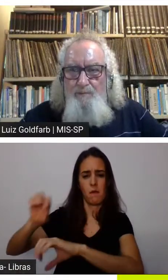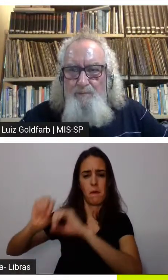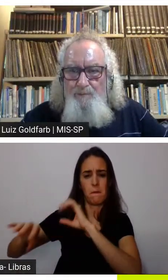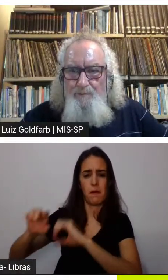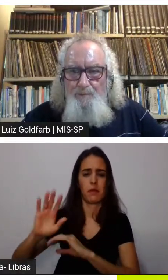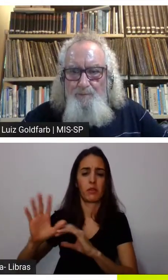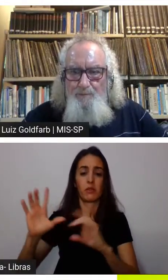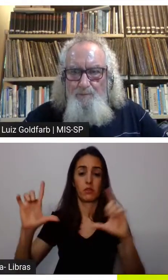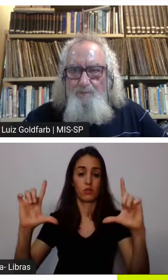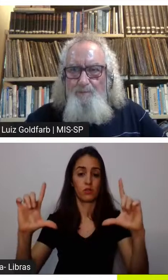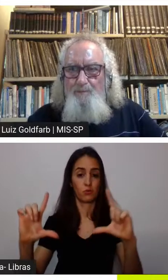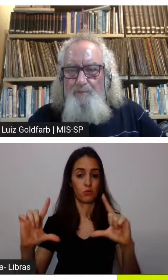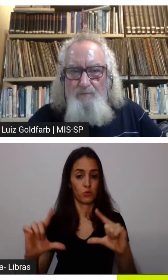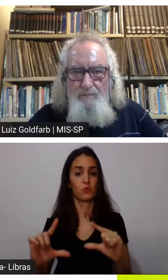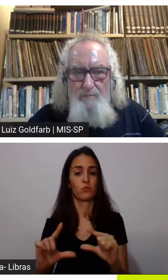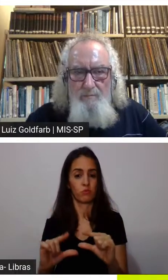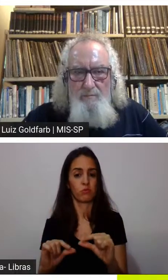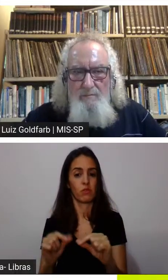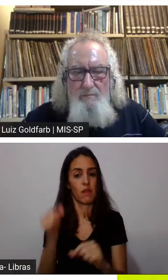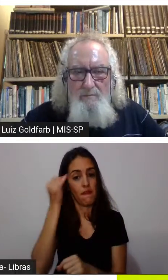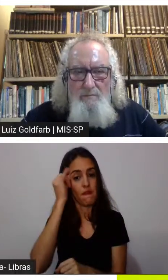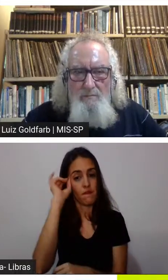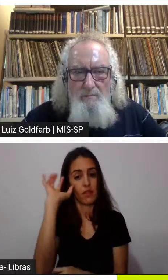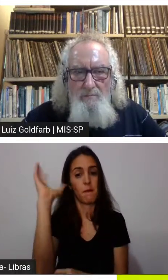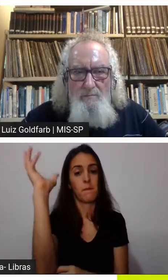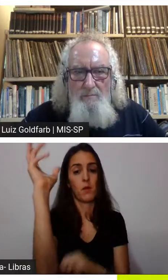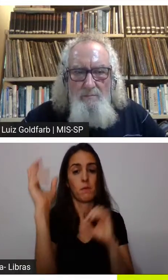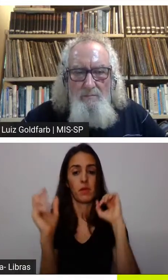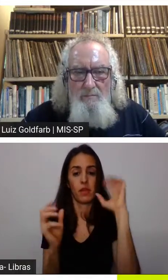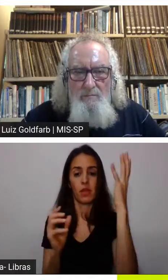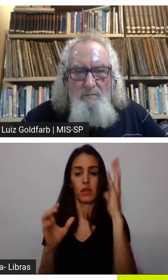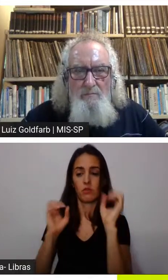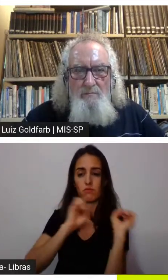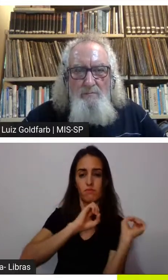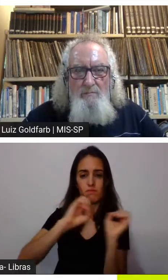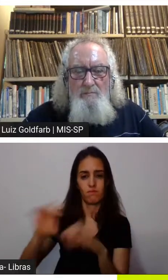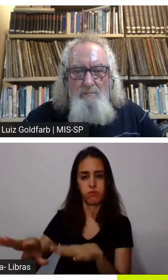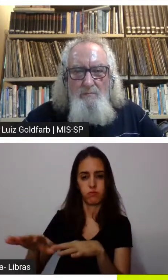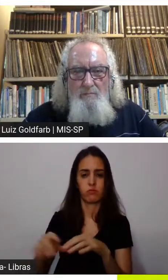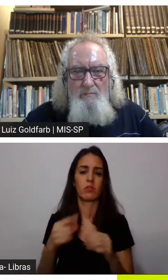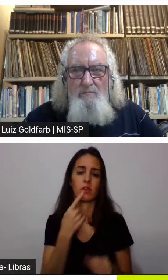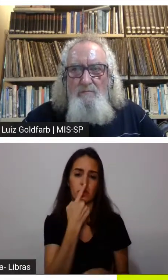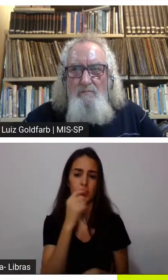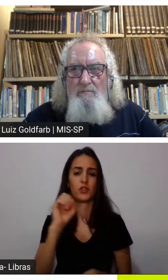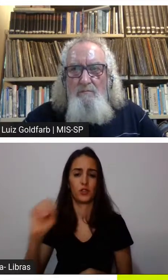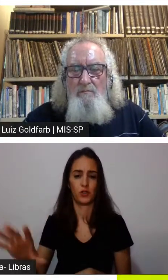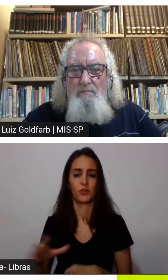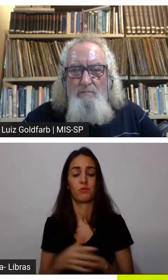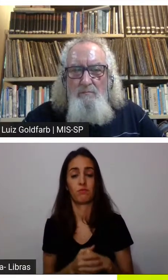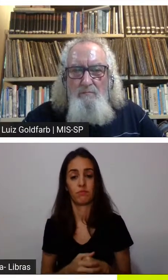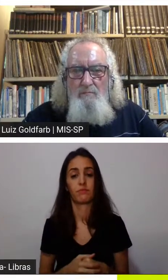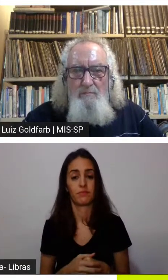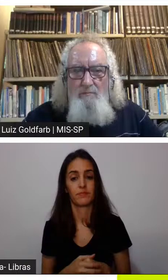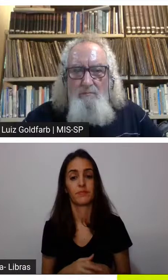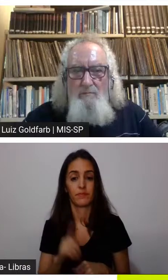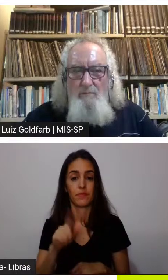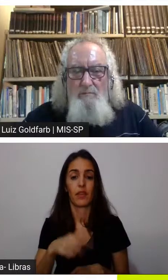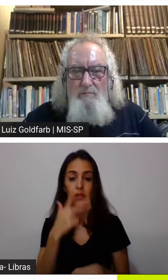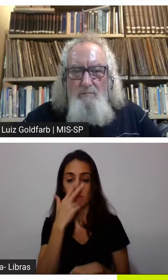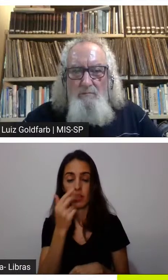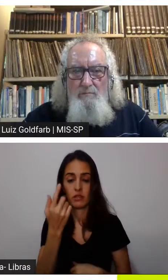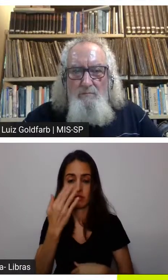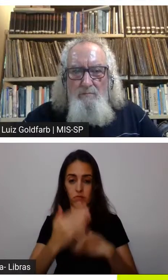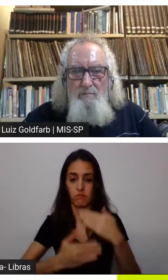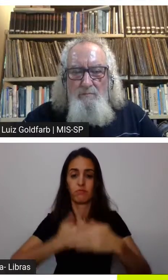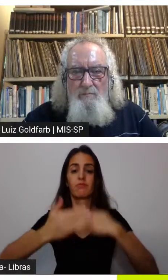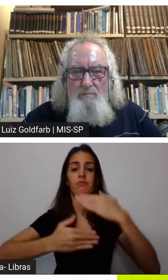a priorização do meio ambiente que seja o mais importante e acho que um pouco daquele conceito que o Ivan falou de decrescimento né